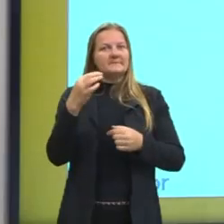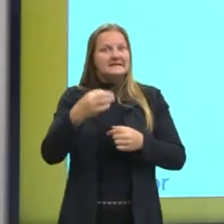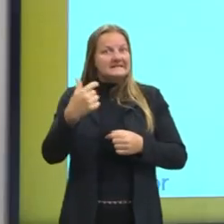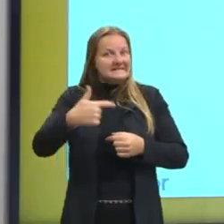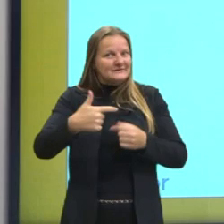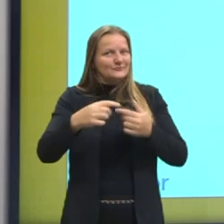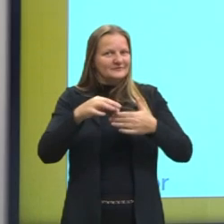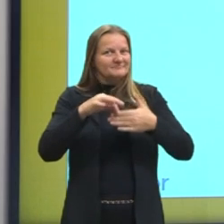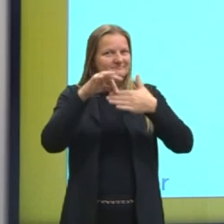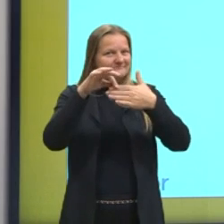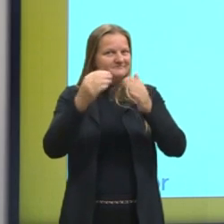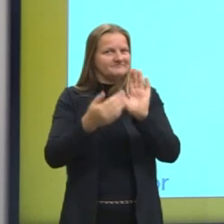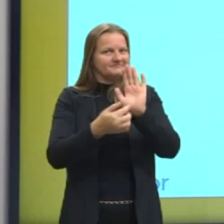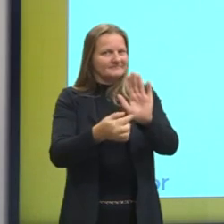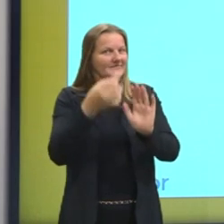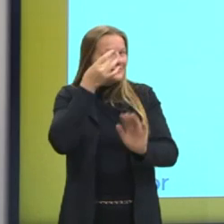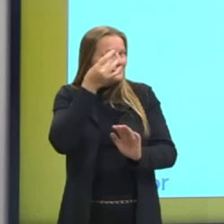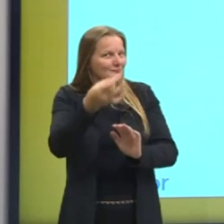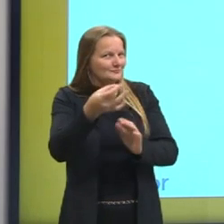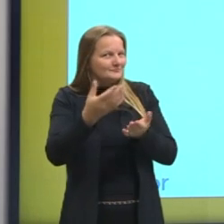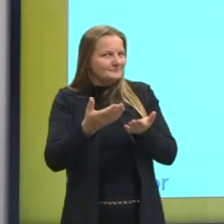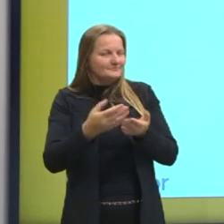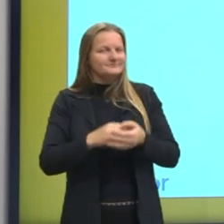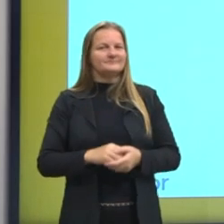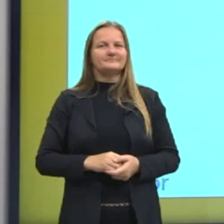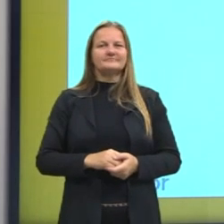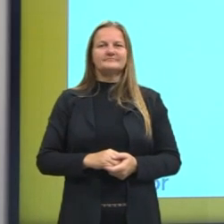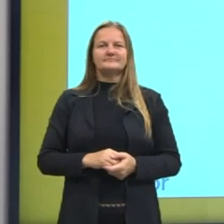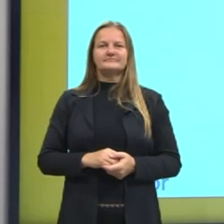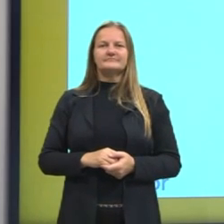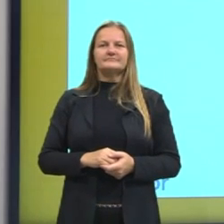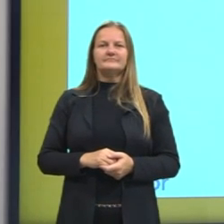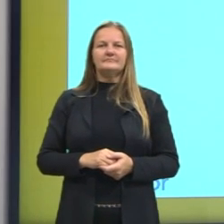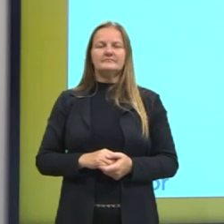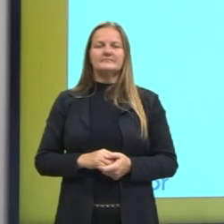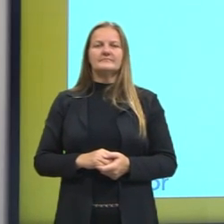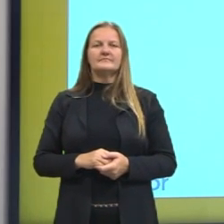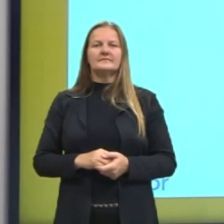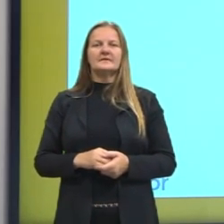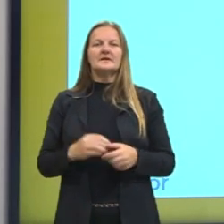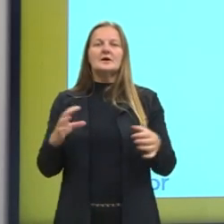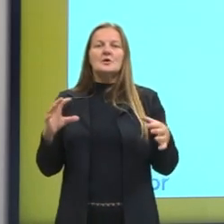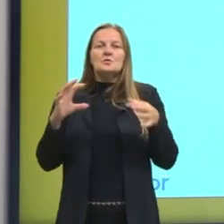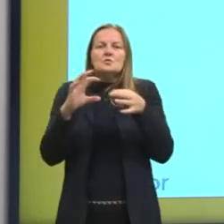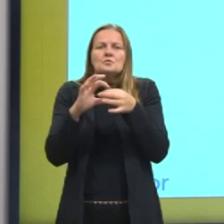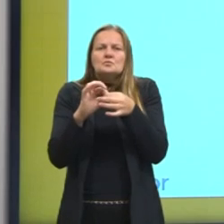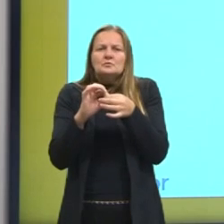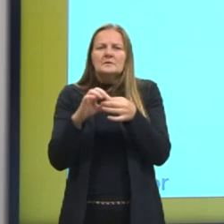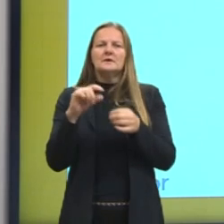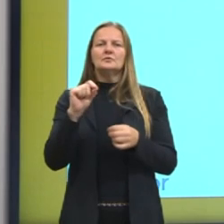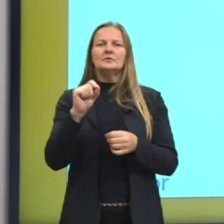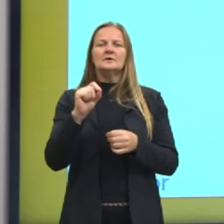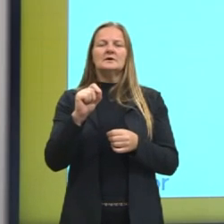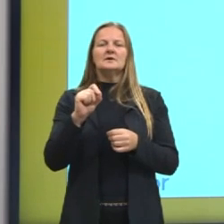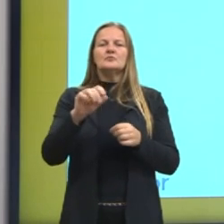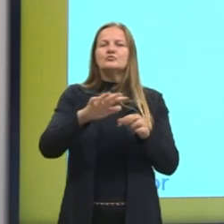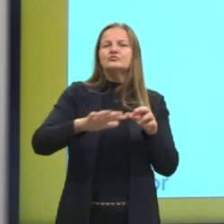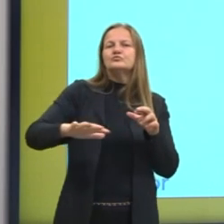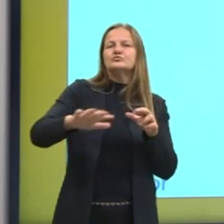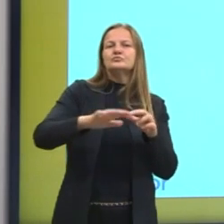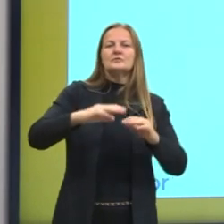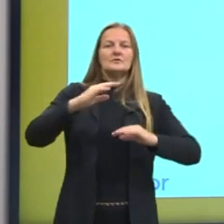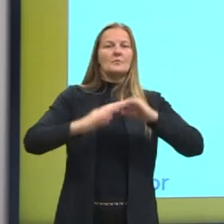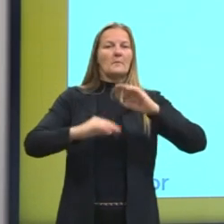o segundo destaque aqui, é a questão deles estarem ligados às esferas